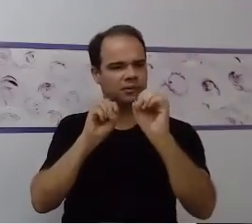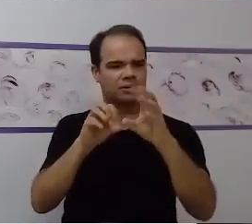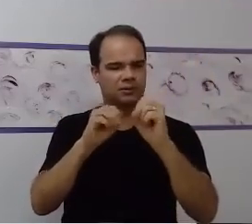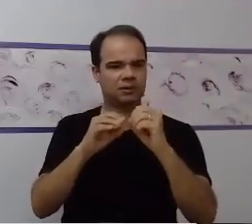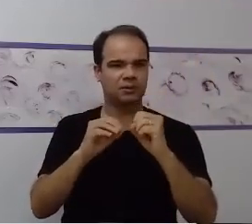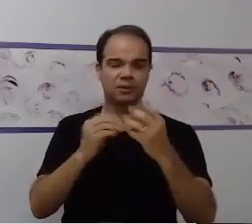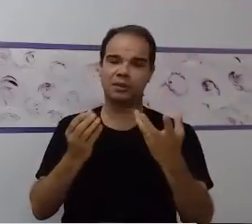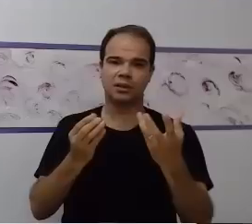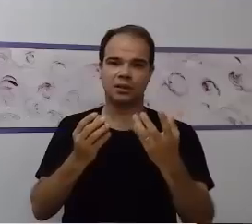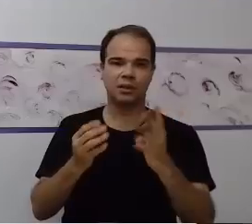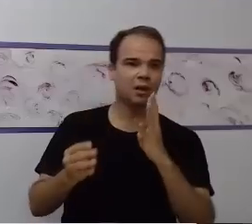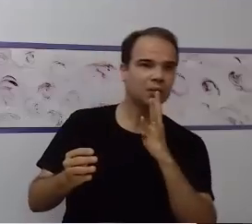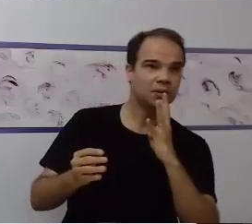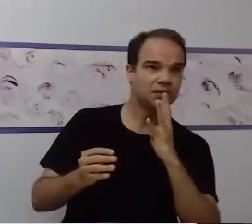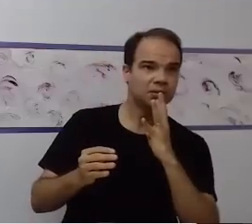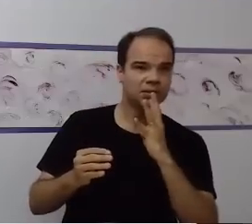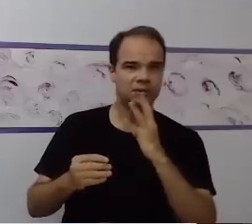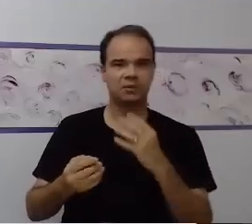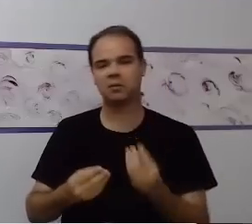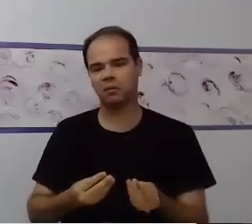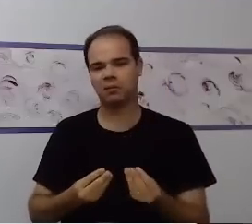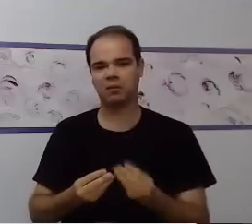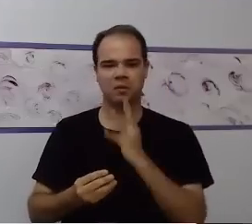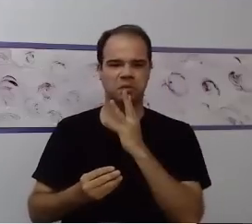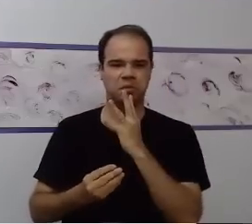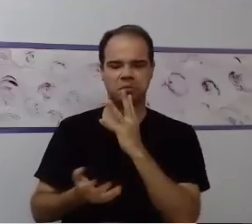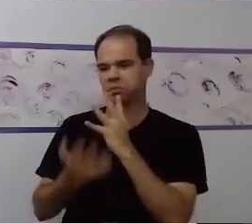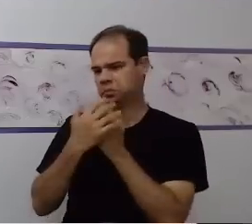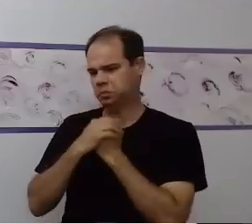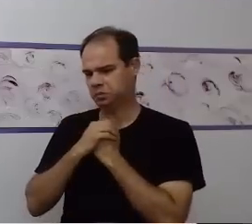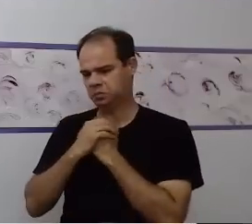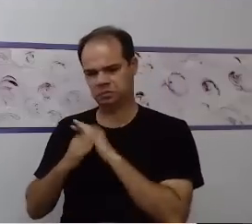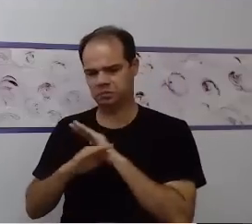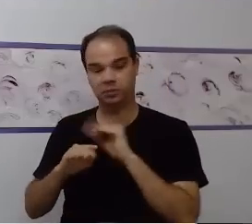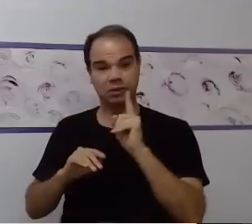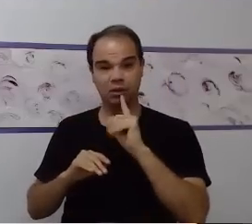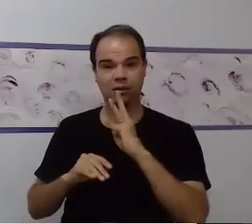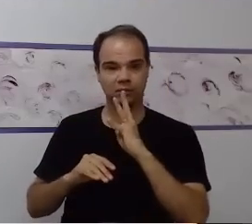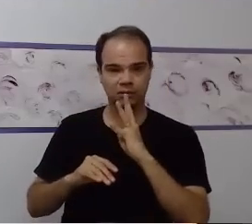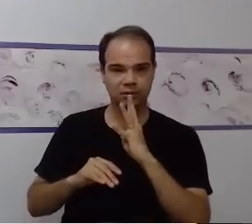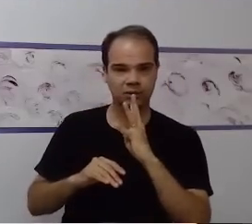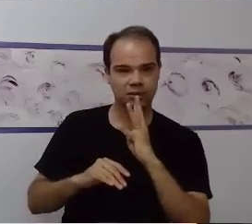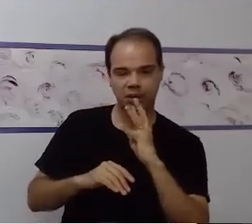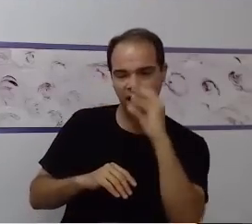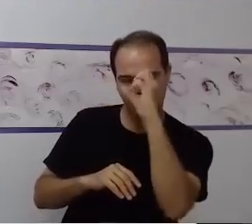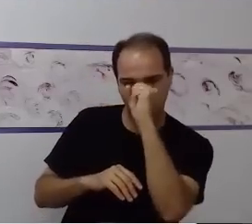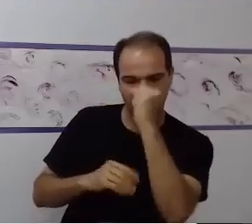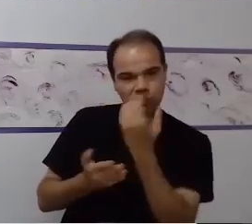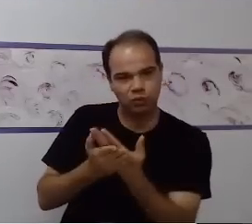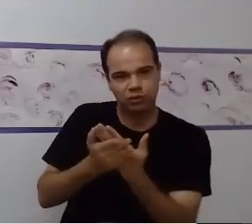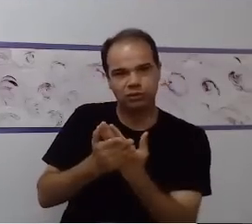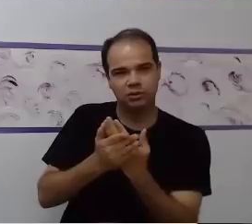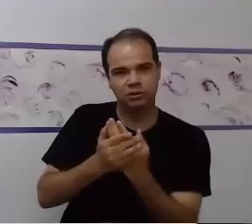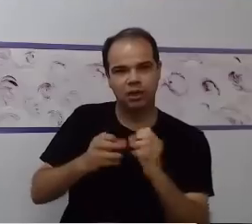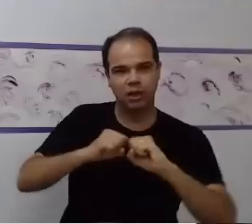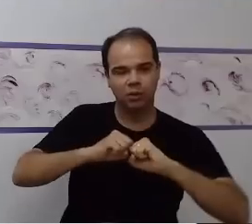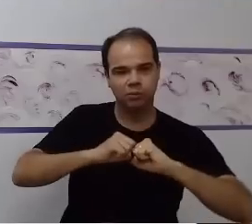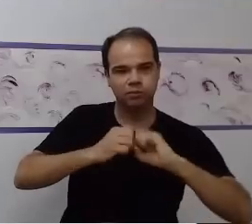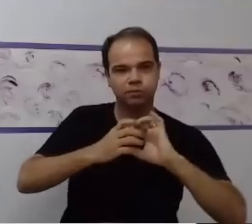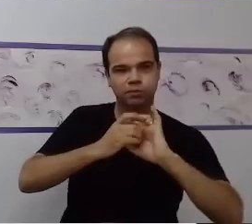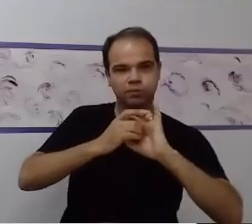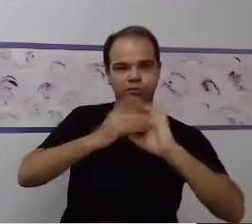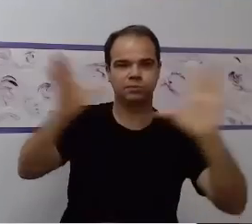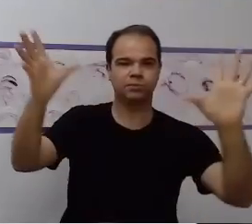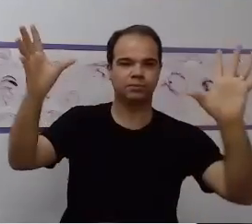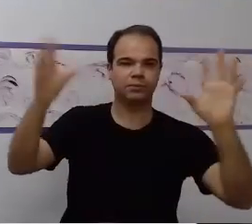conhecimento agregado e não distribuído não é conhecimento, né? Então, estamos aqui à disposição, agora a gente vai